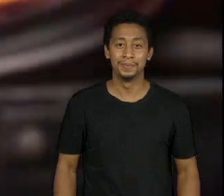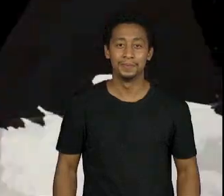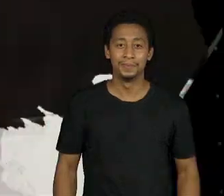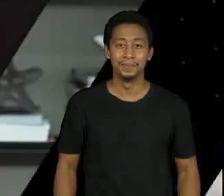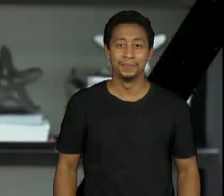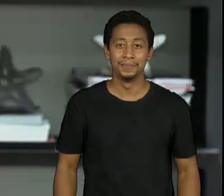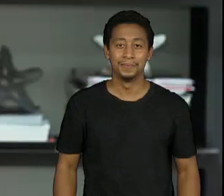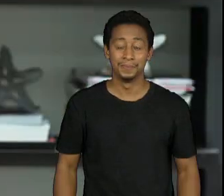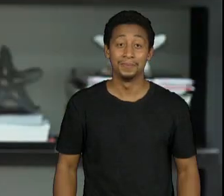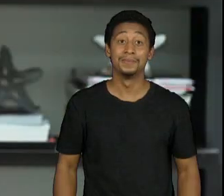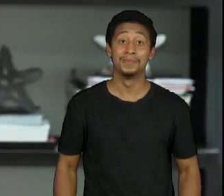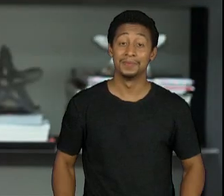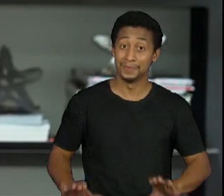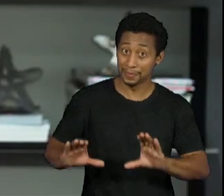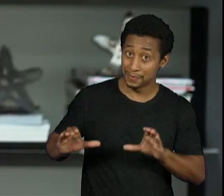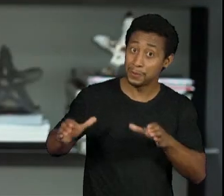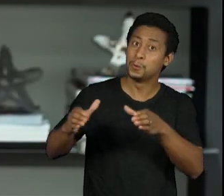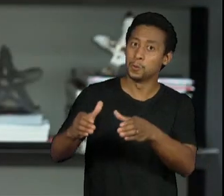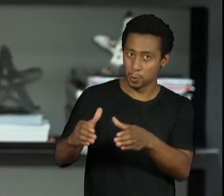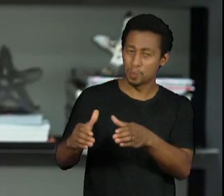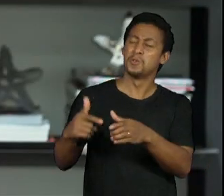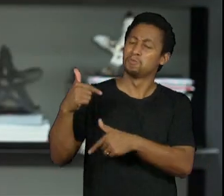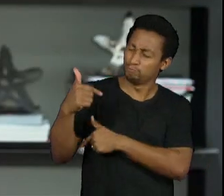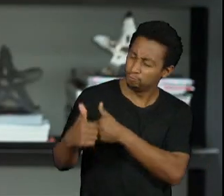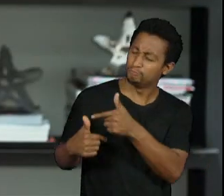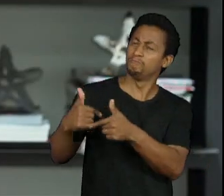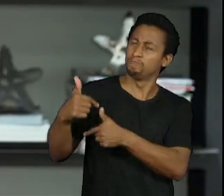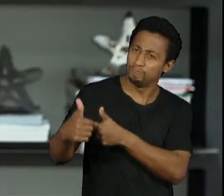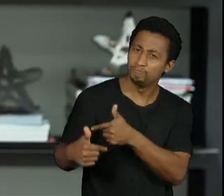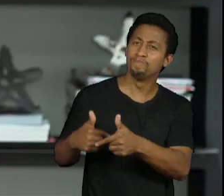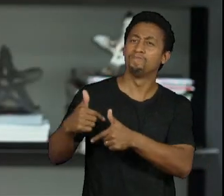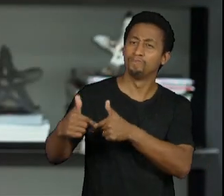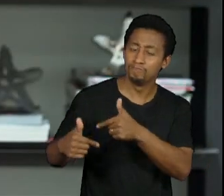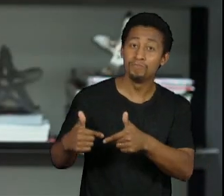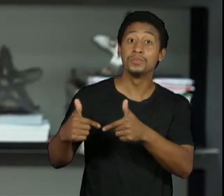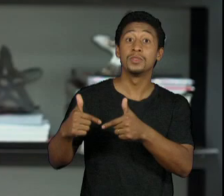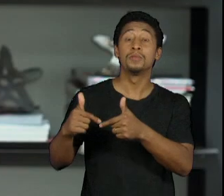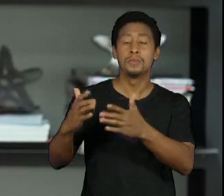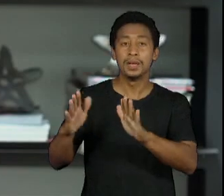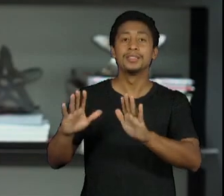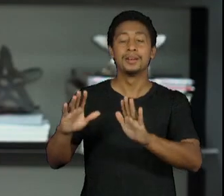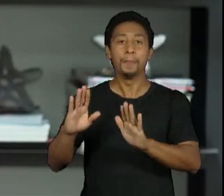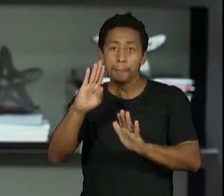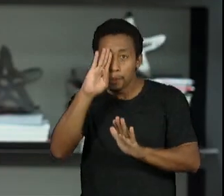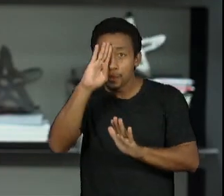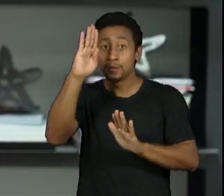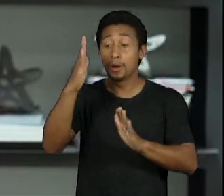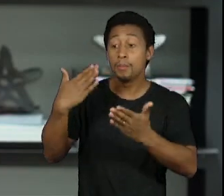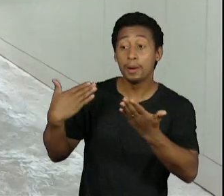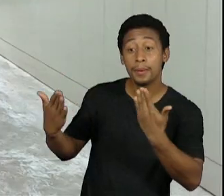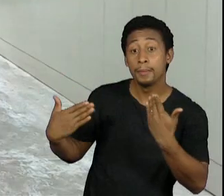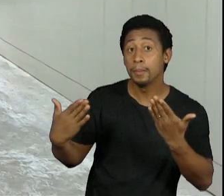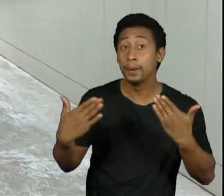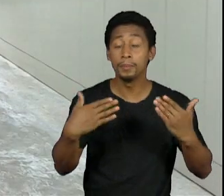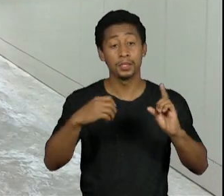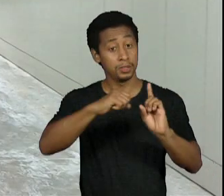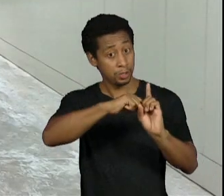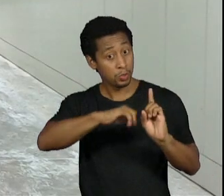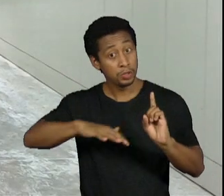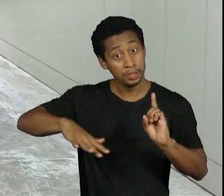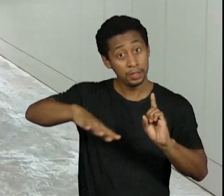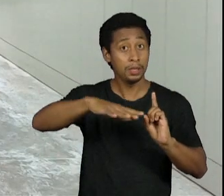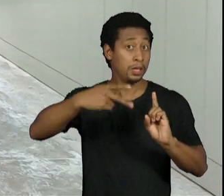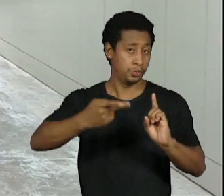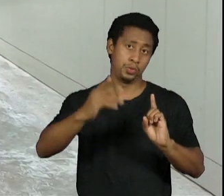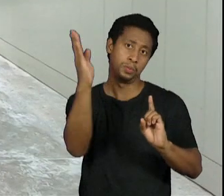o clube funciona muito ele age muito como um lugar de discussão da publicidade brasileira e um lugar para que as pessoas